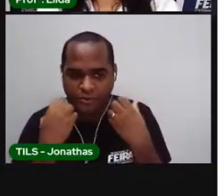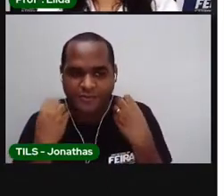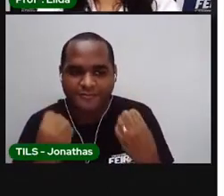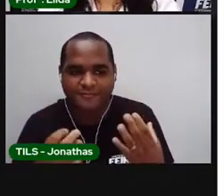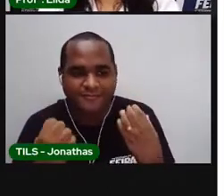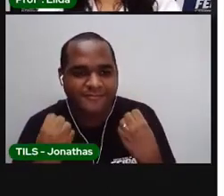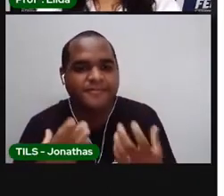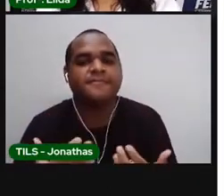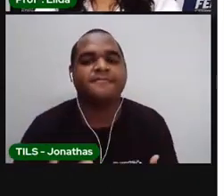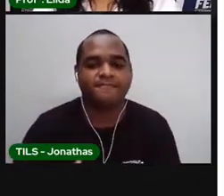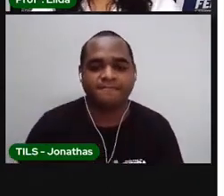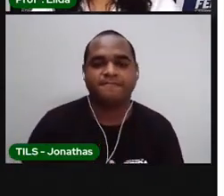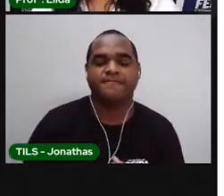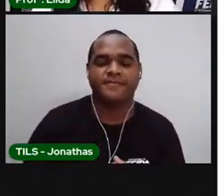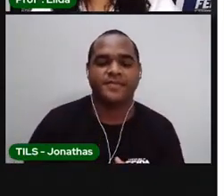bem.